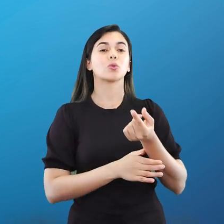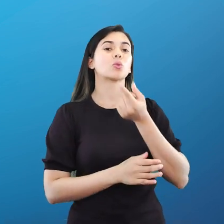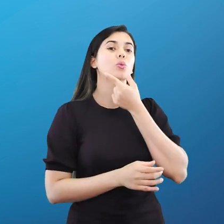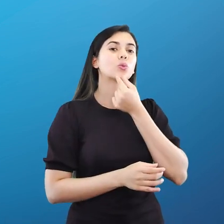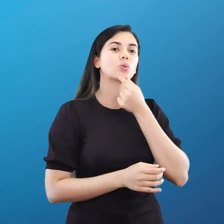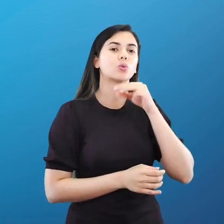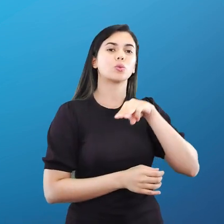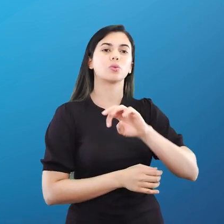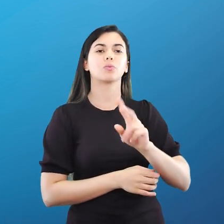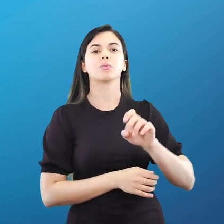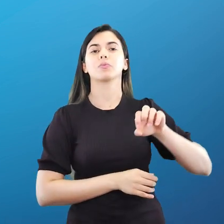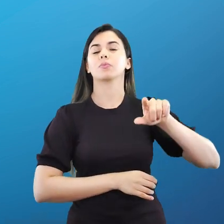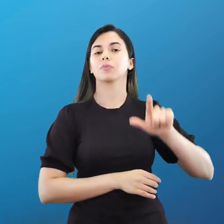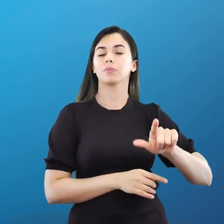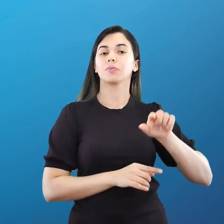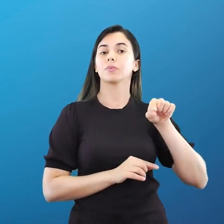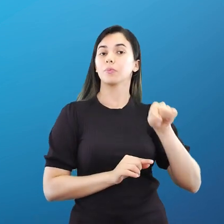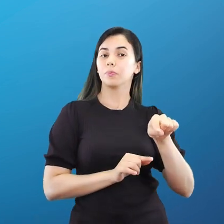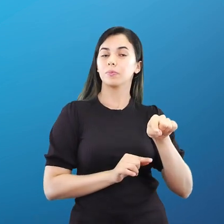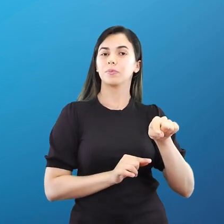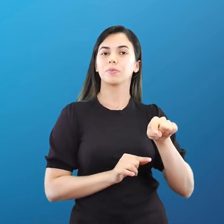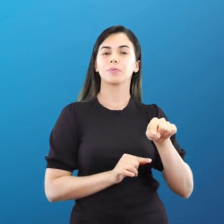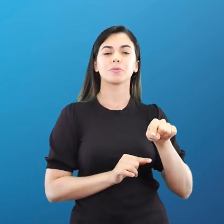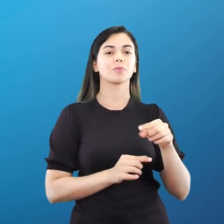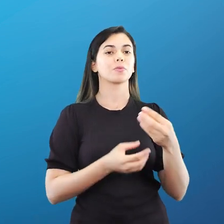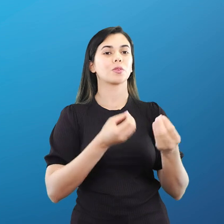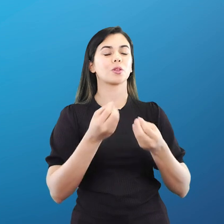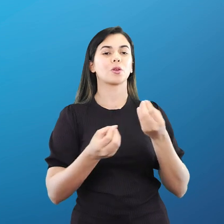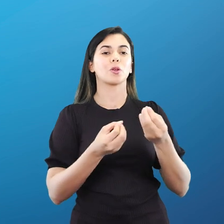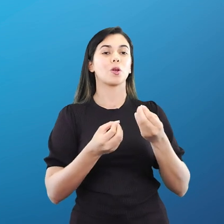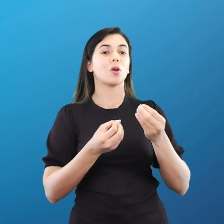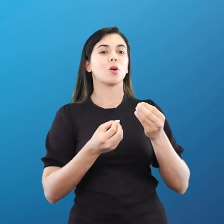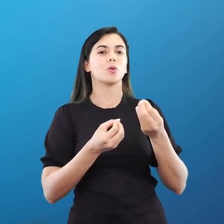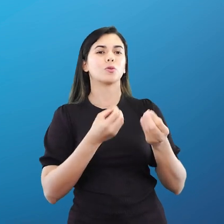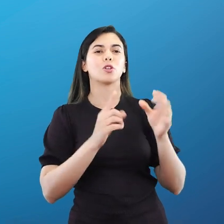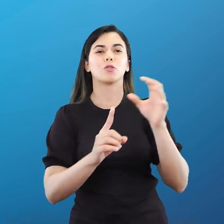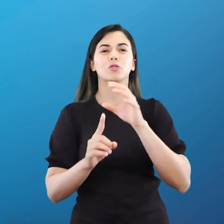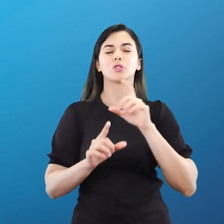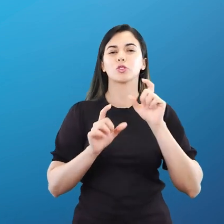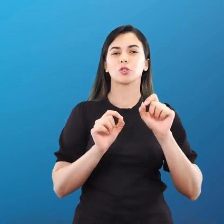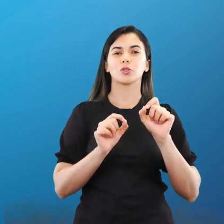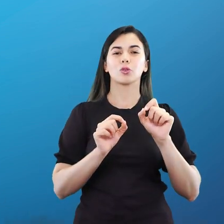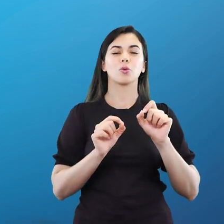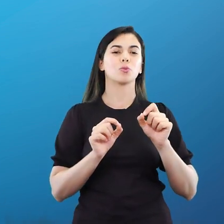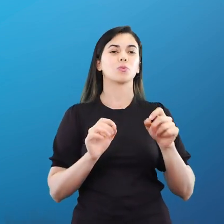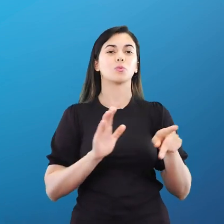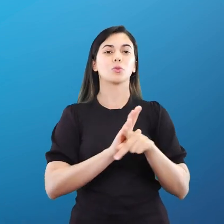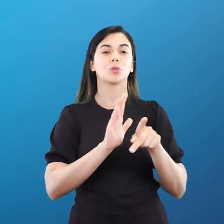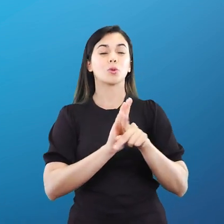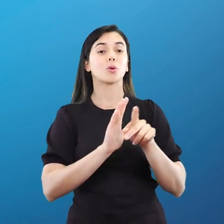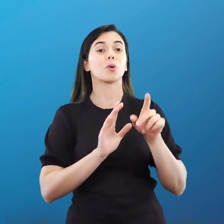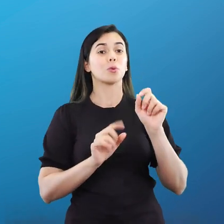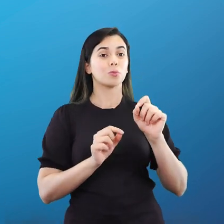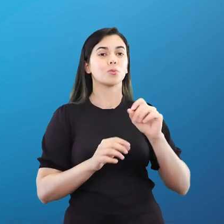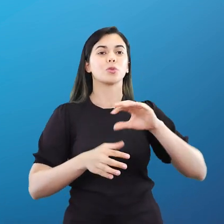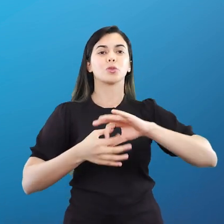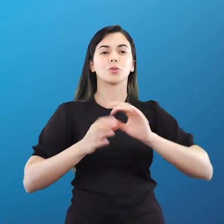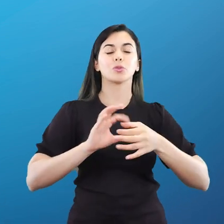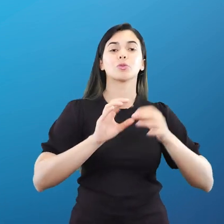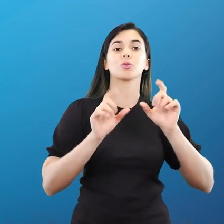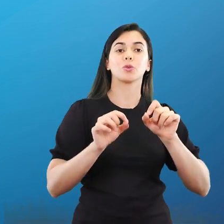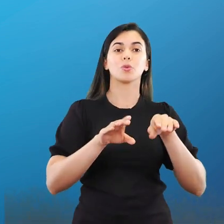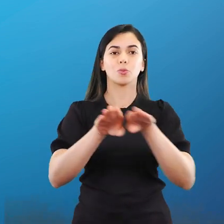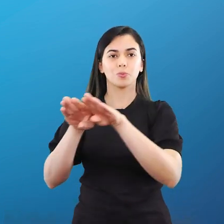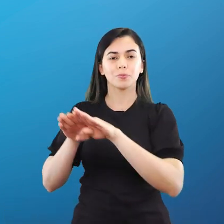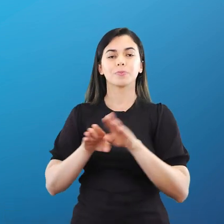Meitio Lerranour, que inspirou-se em três símbolos dos próximos jogos. Olha aqui, igualdade, a água